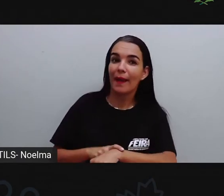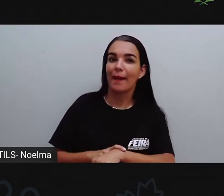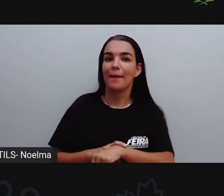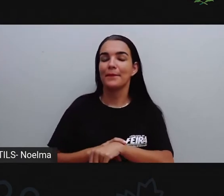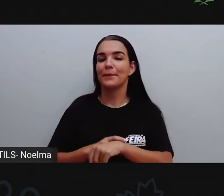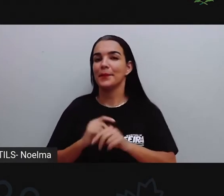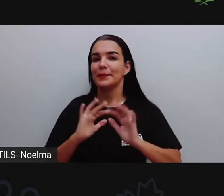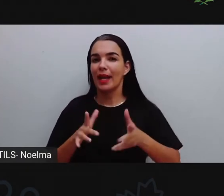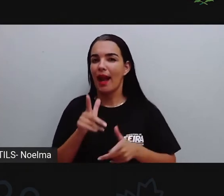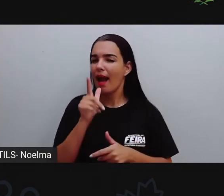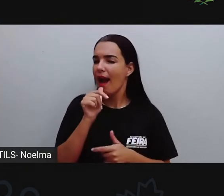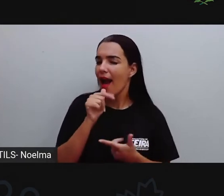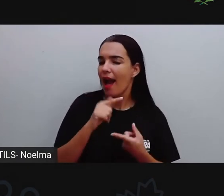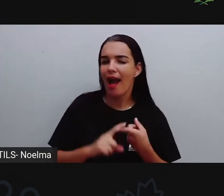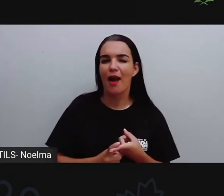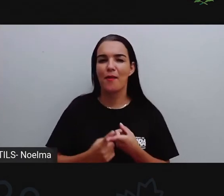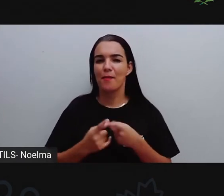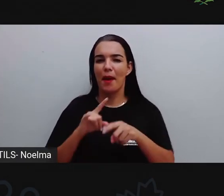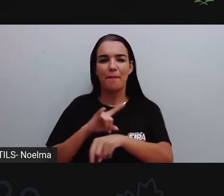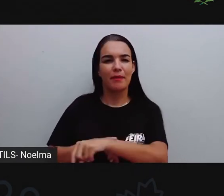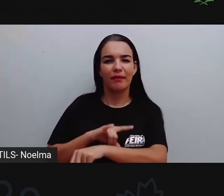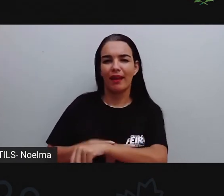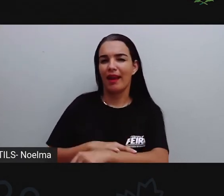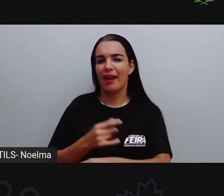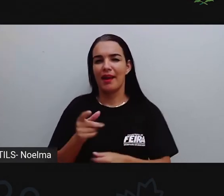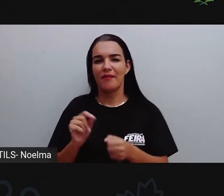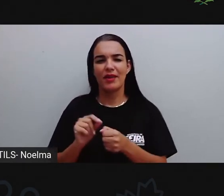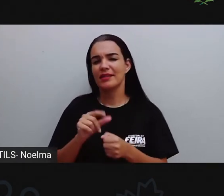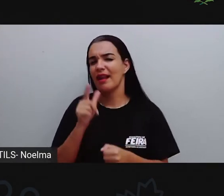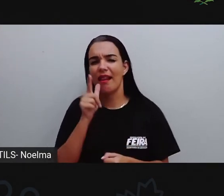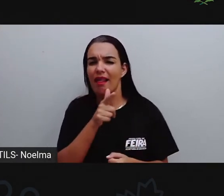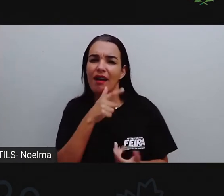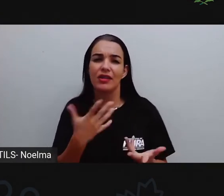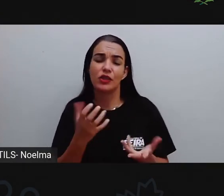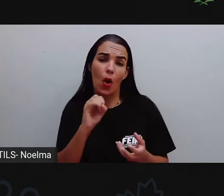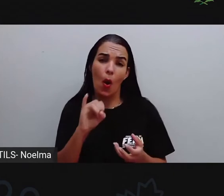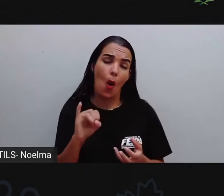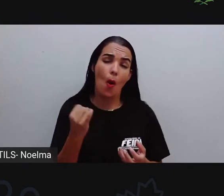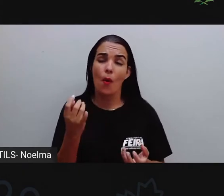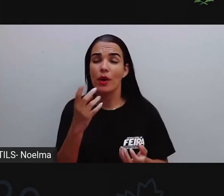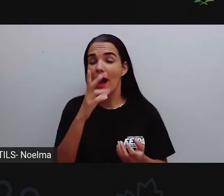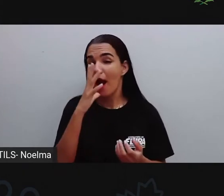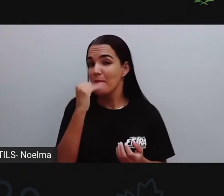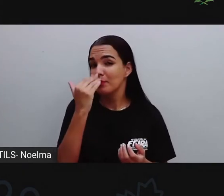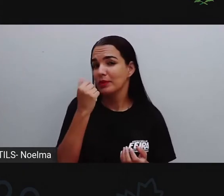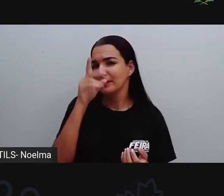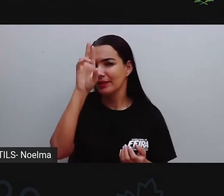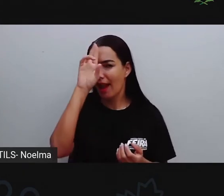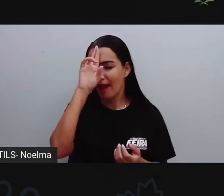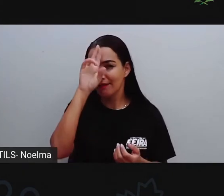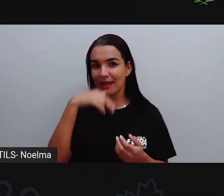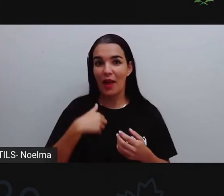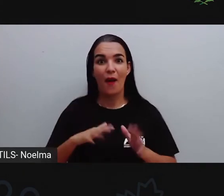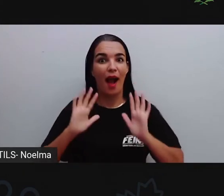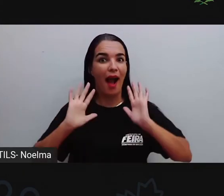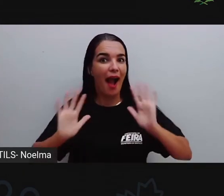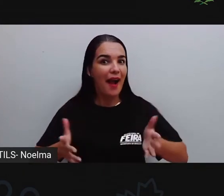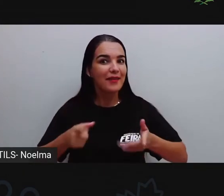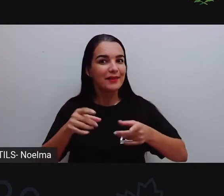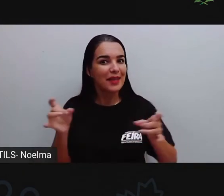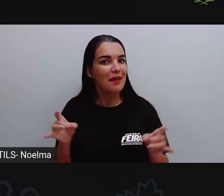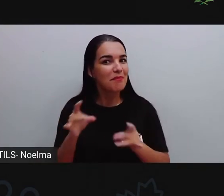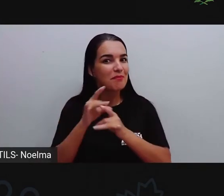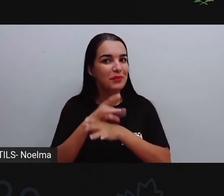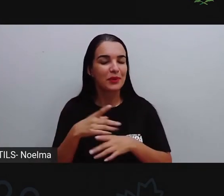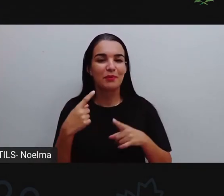tiveram aí para tomar uma água, ir ao banheiro, fazer um lanche, almoçar, quem não almoçou ainda, eu espero que vocês tenham feito tudo